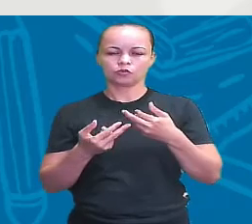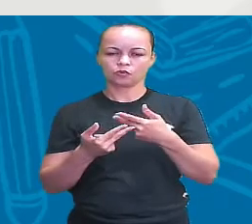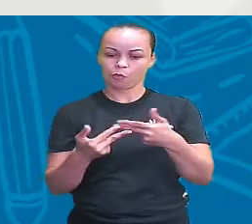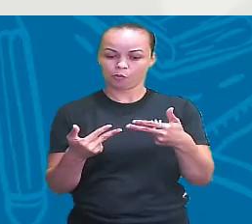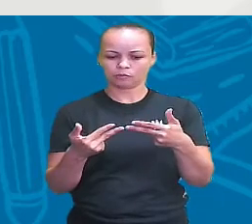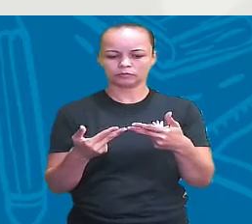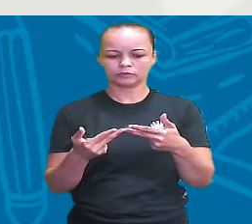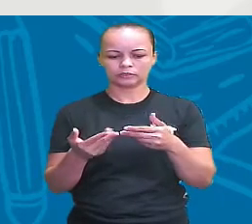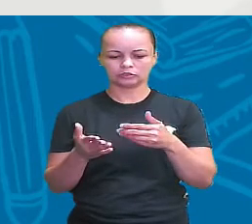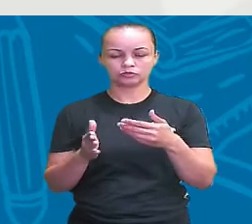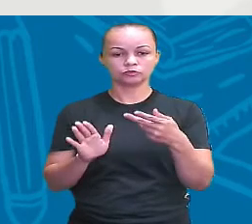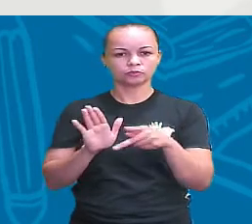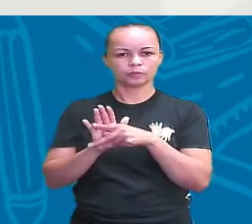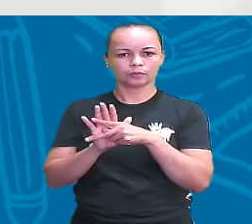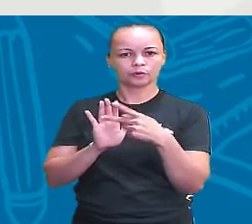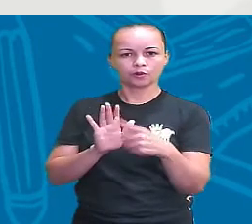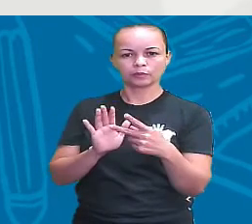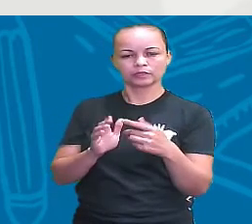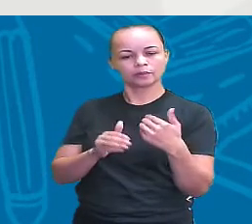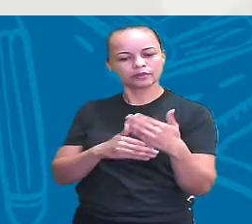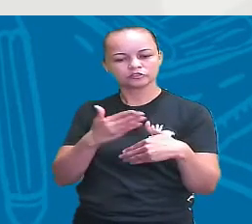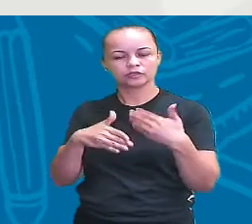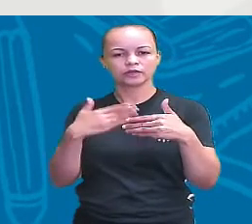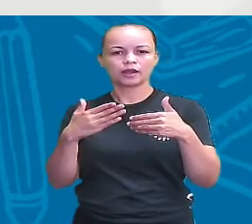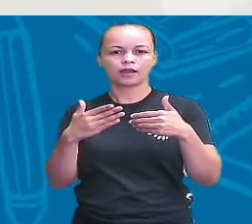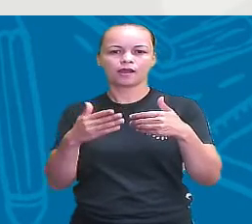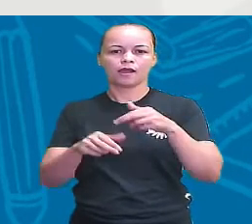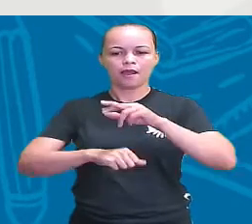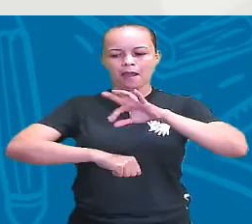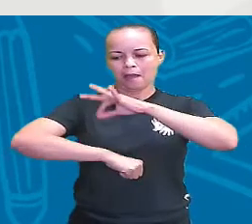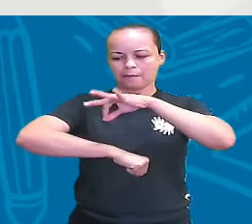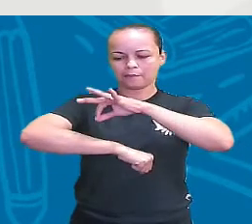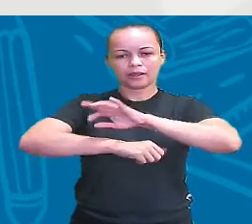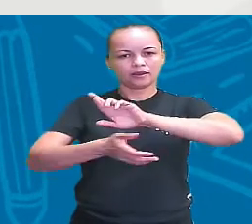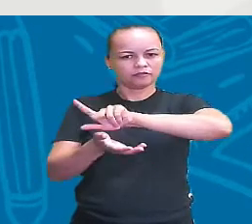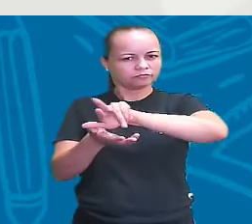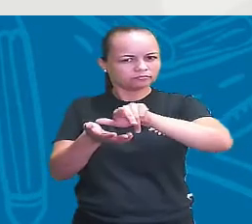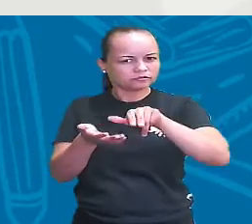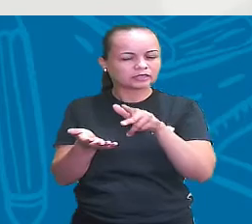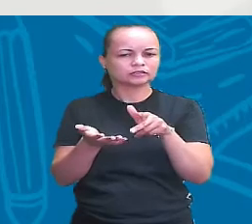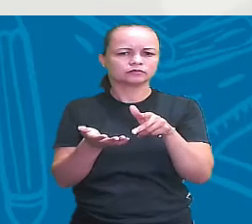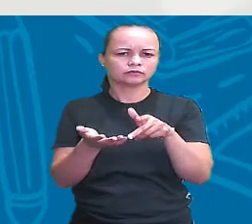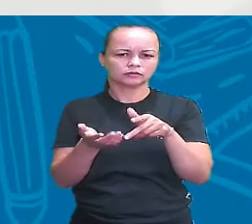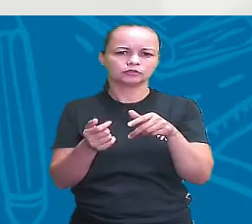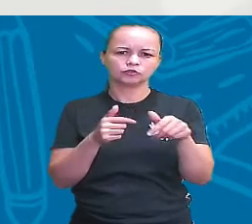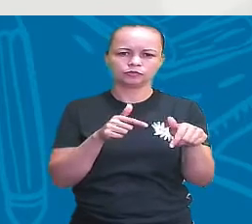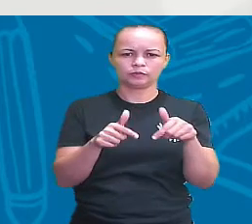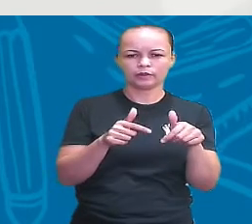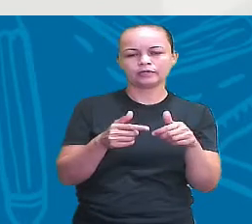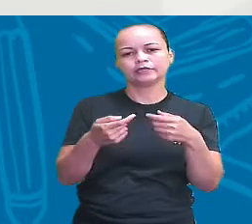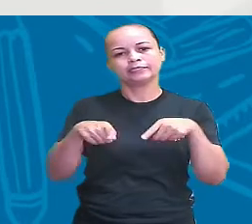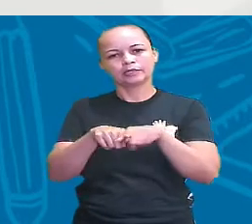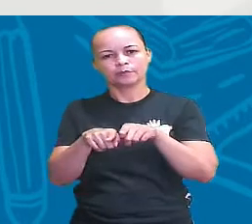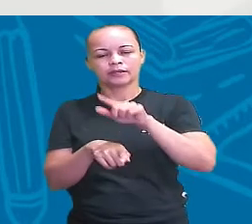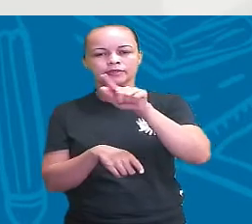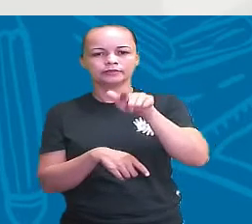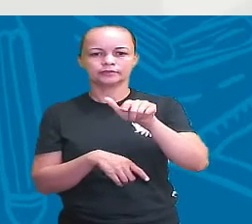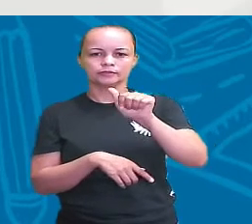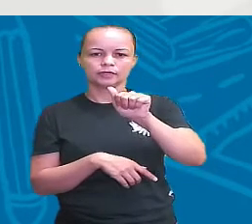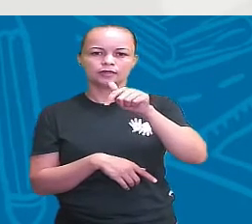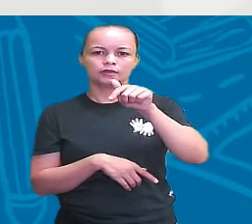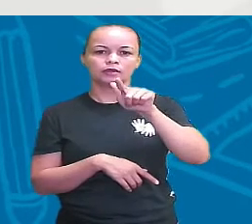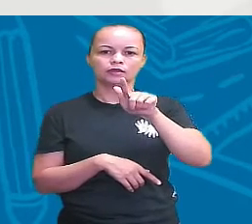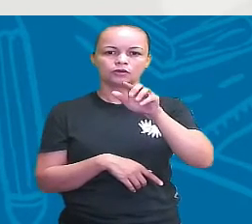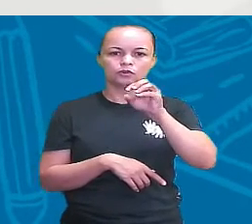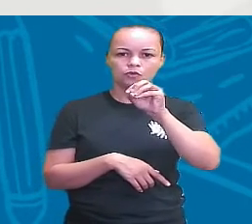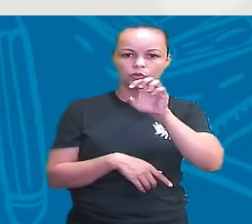atributos para gerar novas abelhas, tanto operárias quanto os zangões. Que os zangões, como